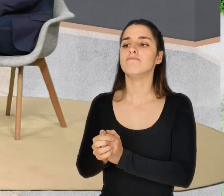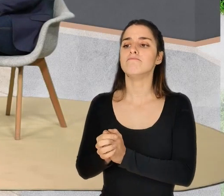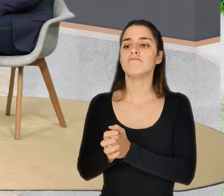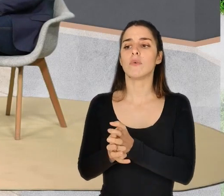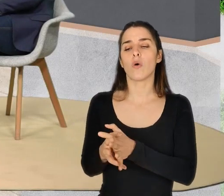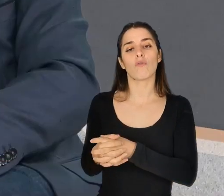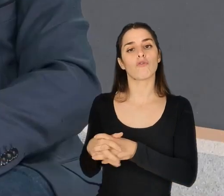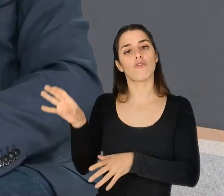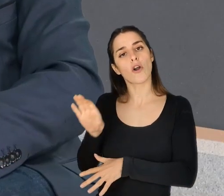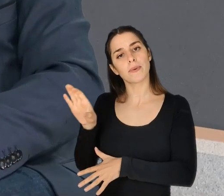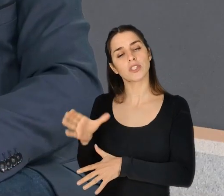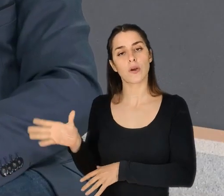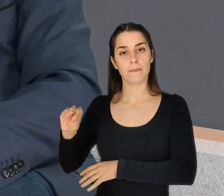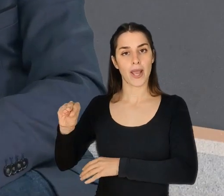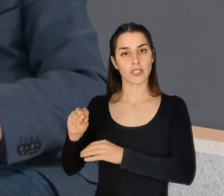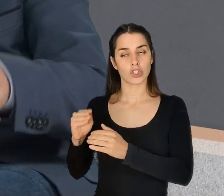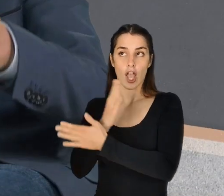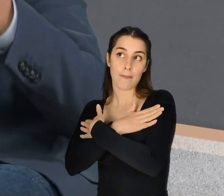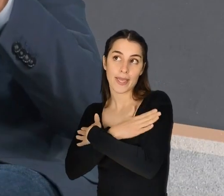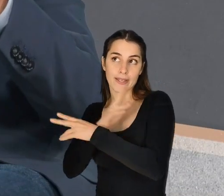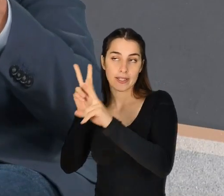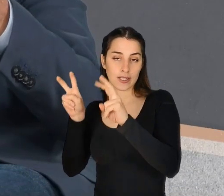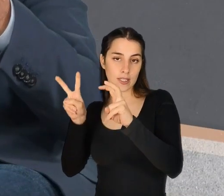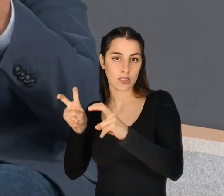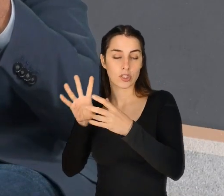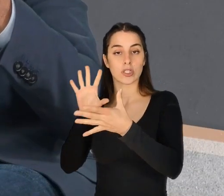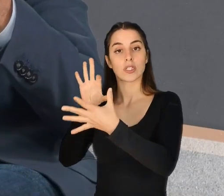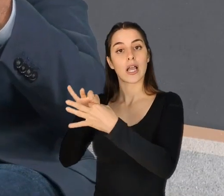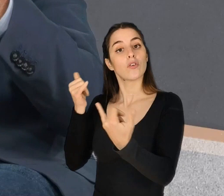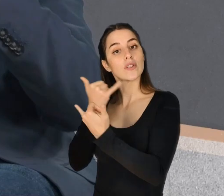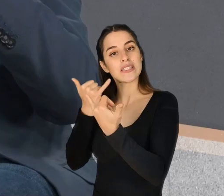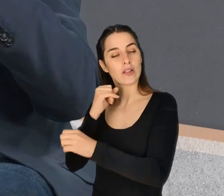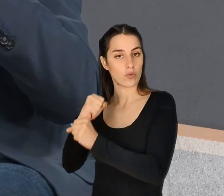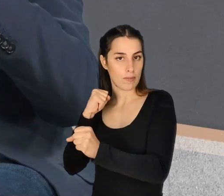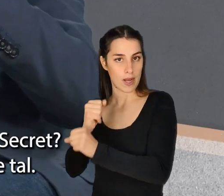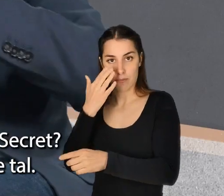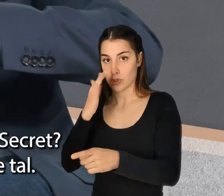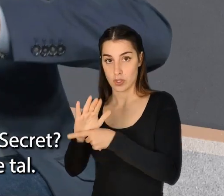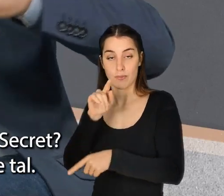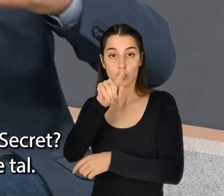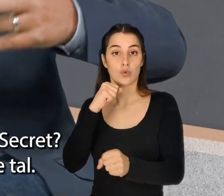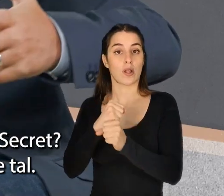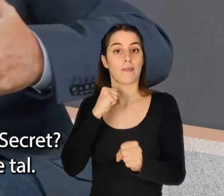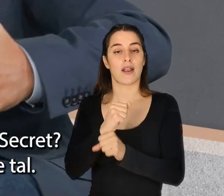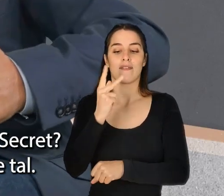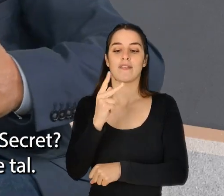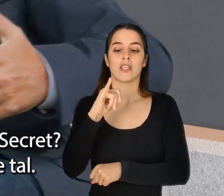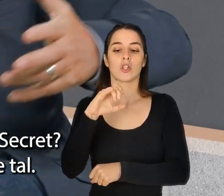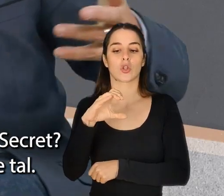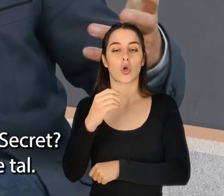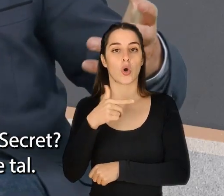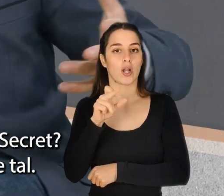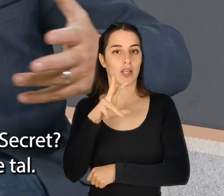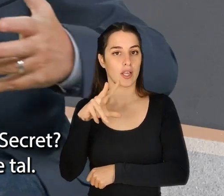Que formas podem ser mais amigas da felicidade no trabalho? Por exemplo, trabalhares numa Victoria's Secret,